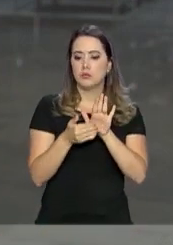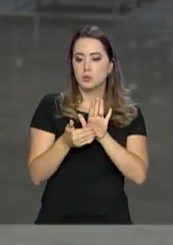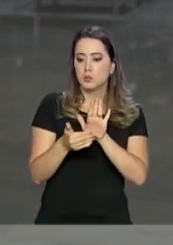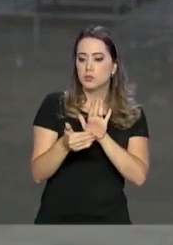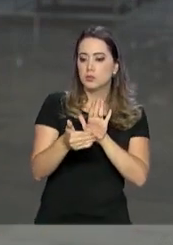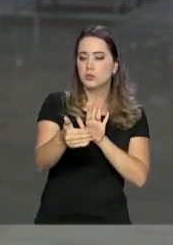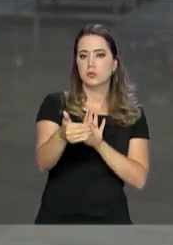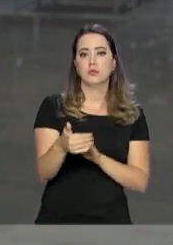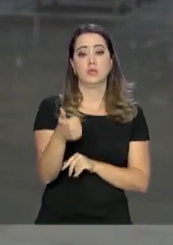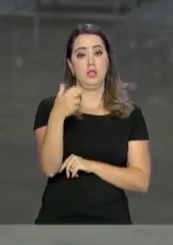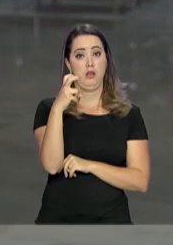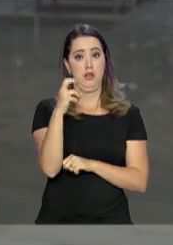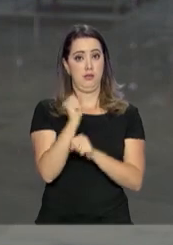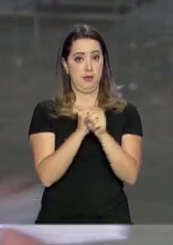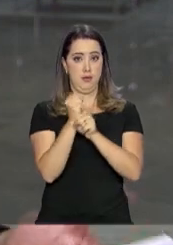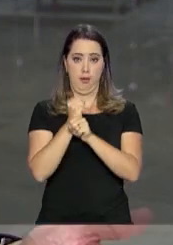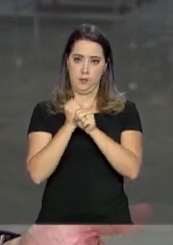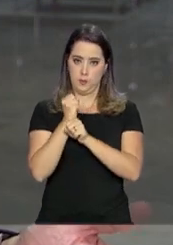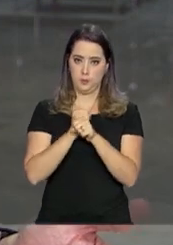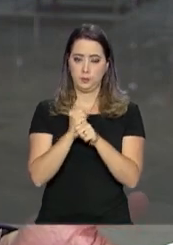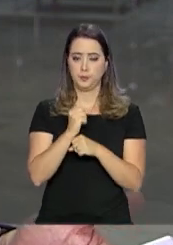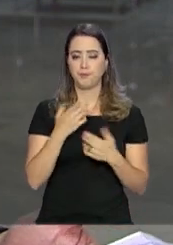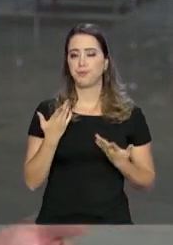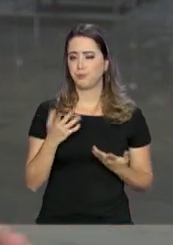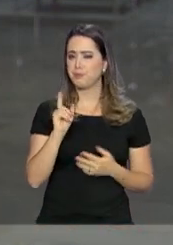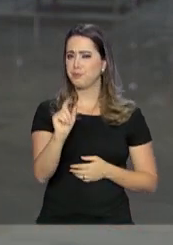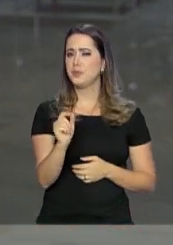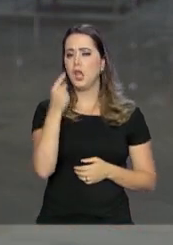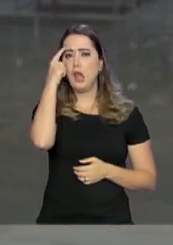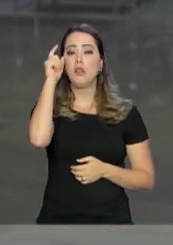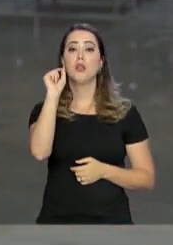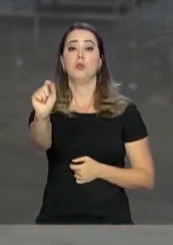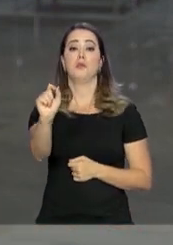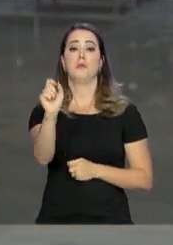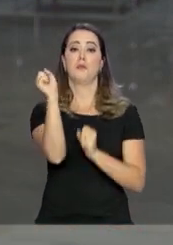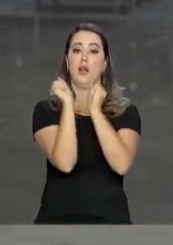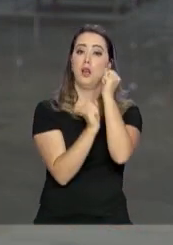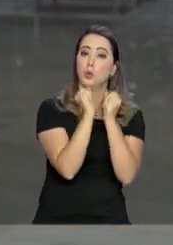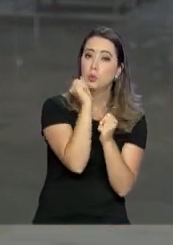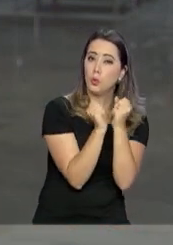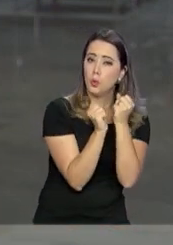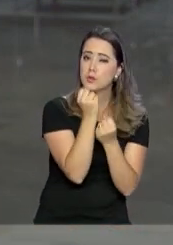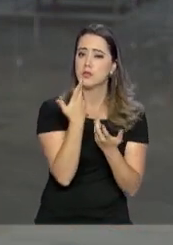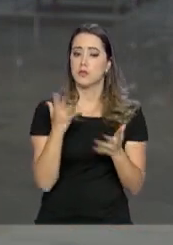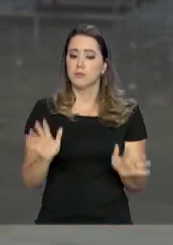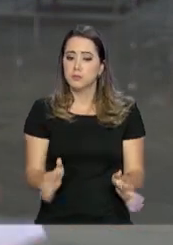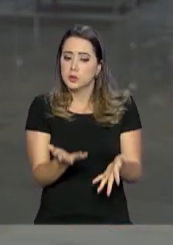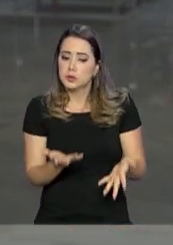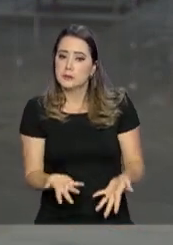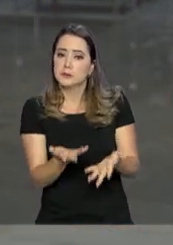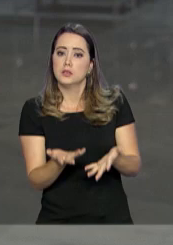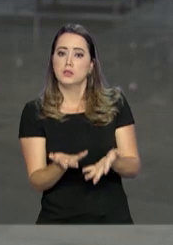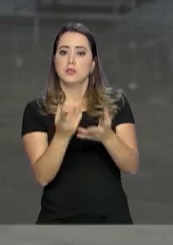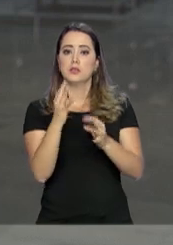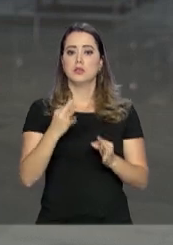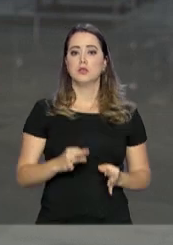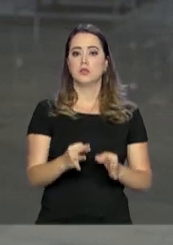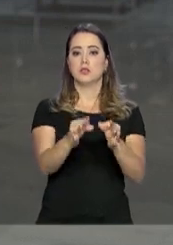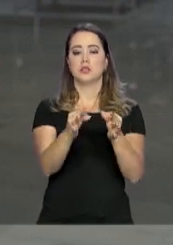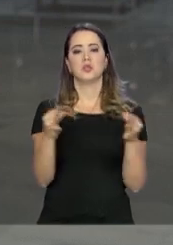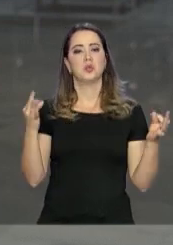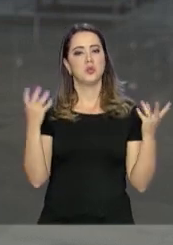nos próximos 15 anos. A ideia básica é a indústria incentivar a tecnologia, a